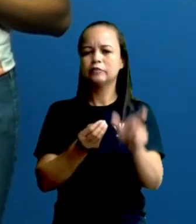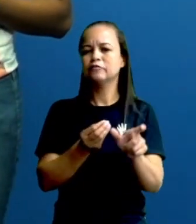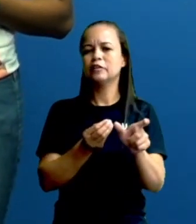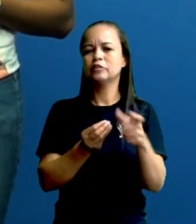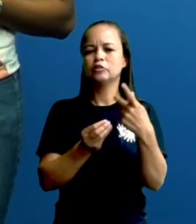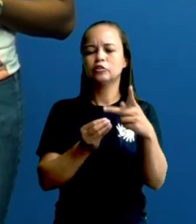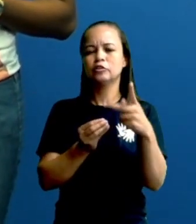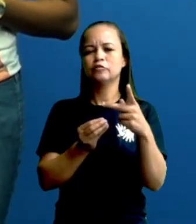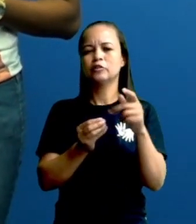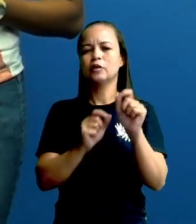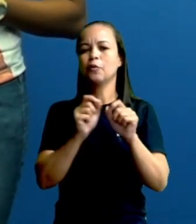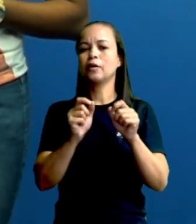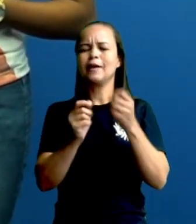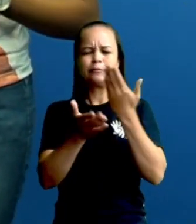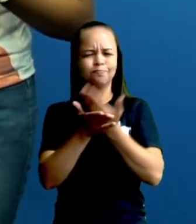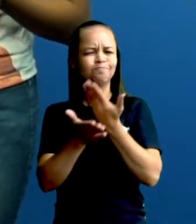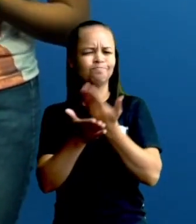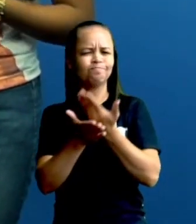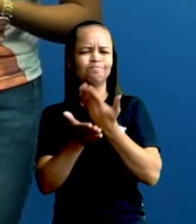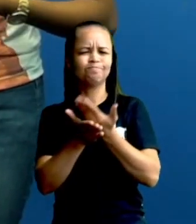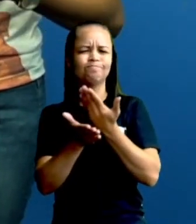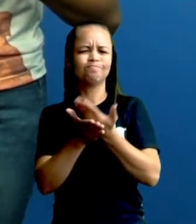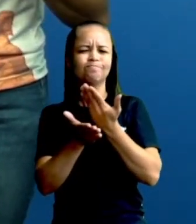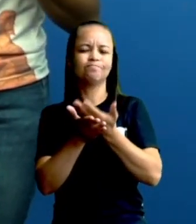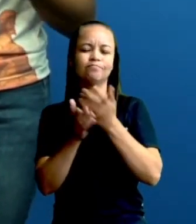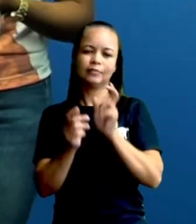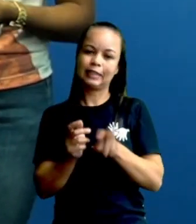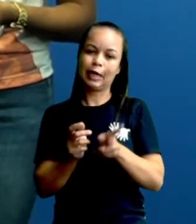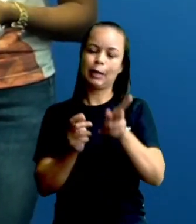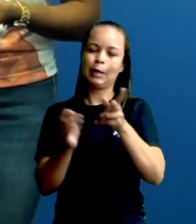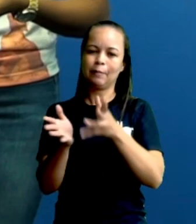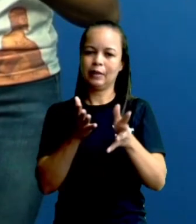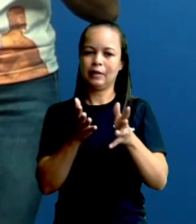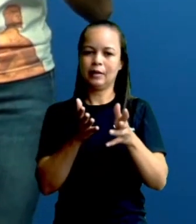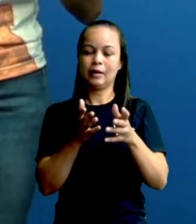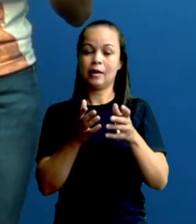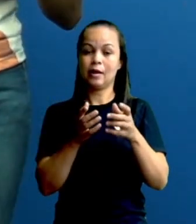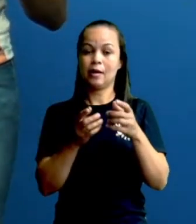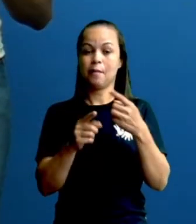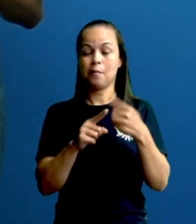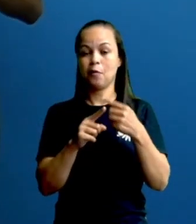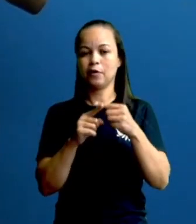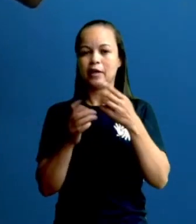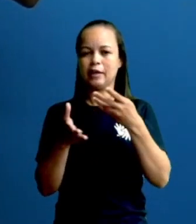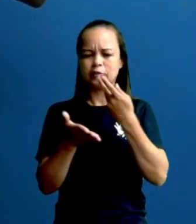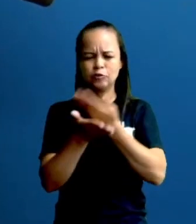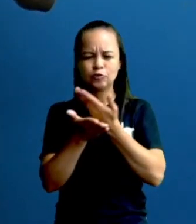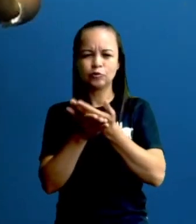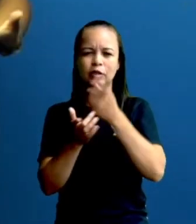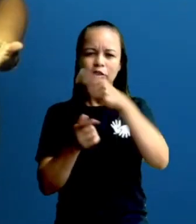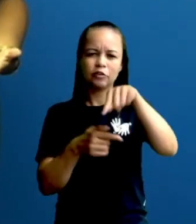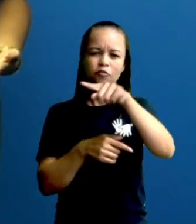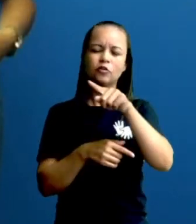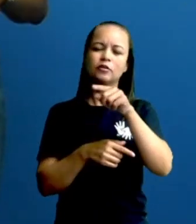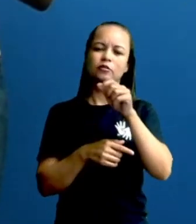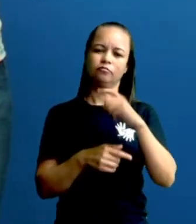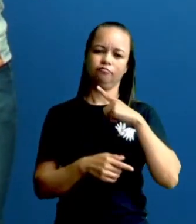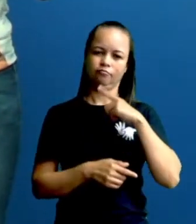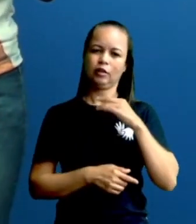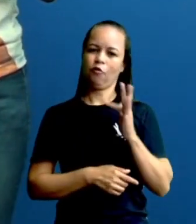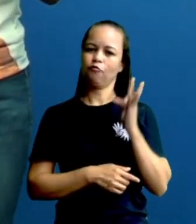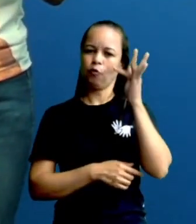Estudando. Certo? Então, estuda, porque é através do estudo que você aí de casa vai ter um futuro melhor.